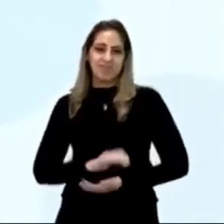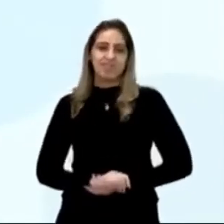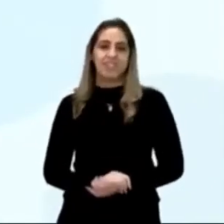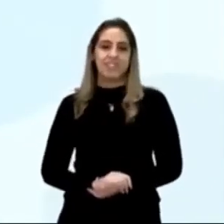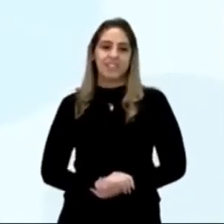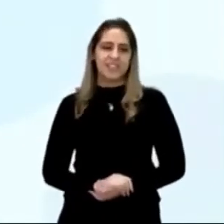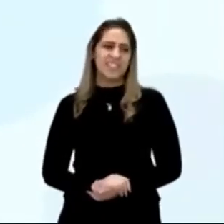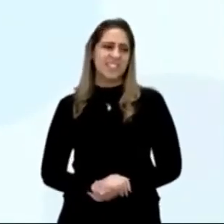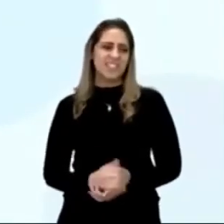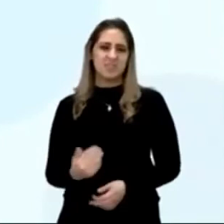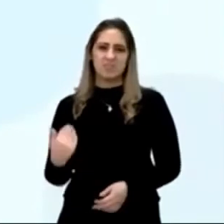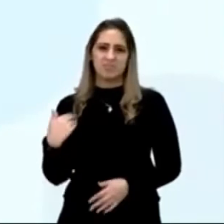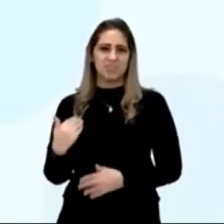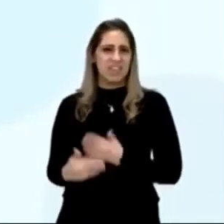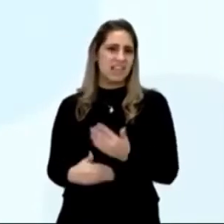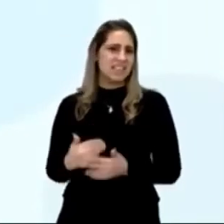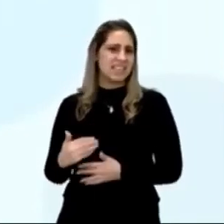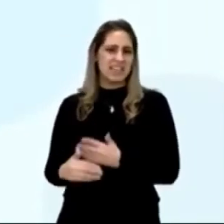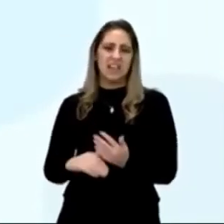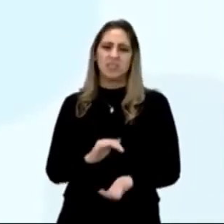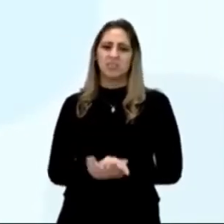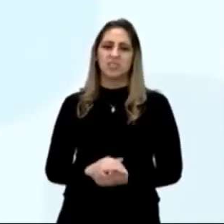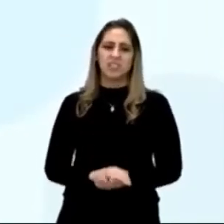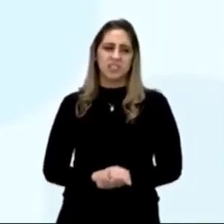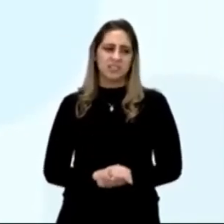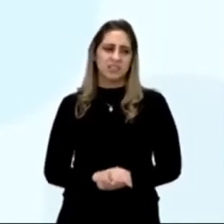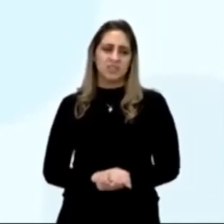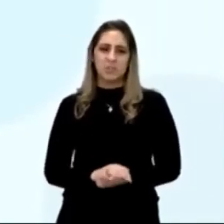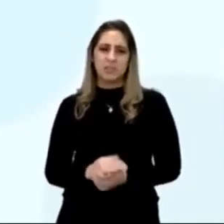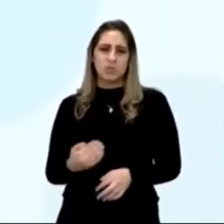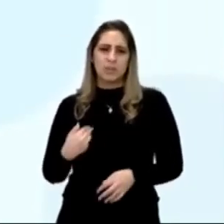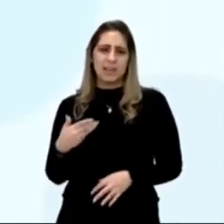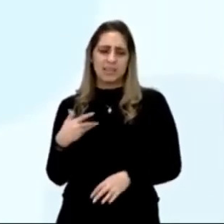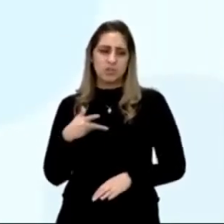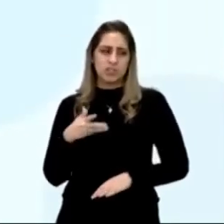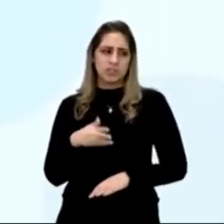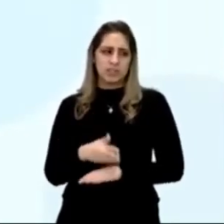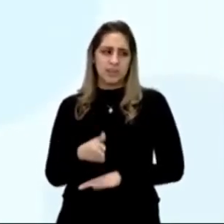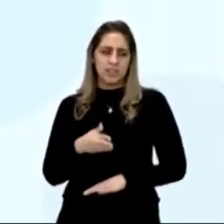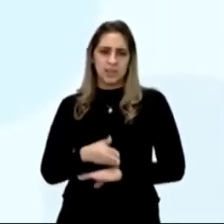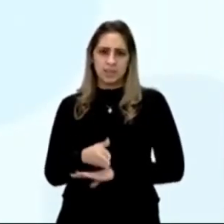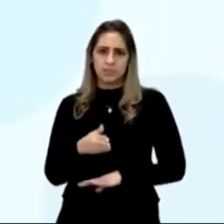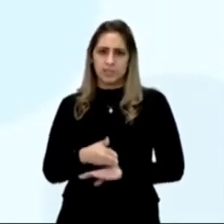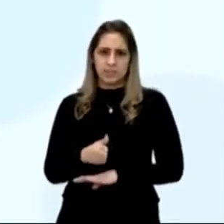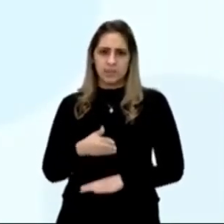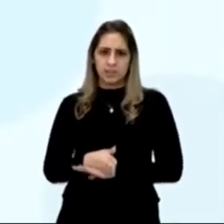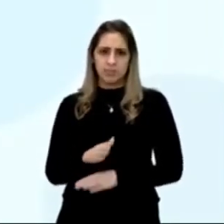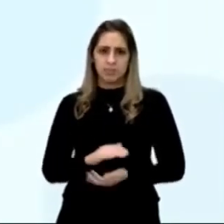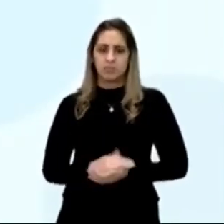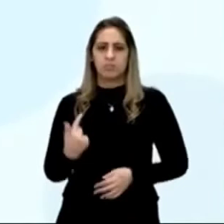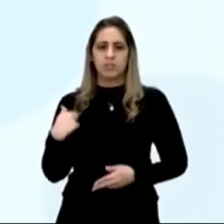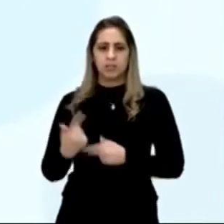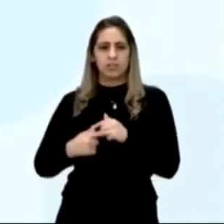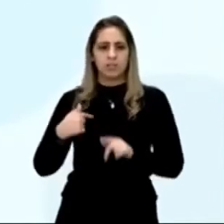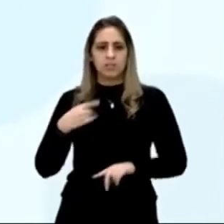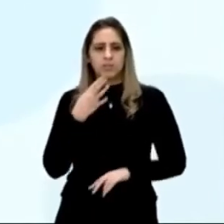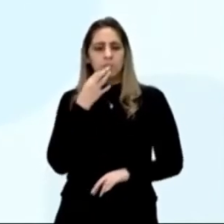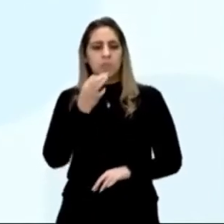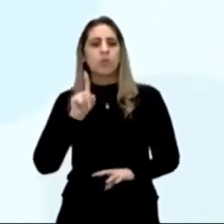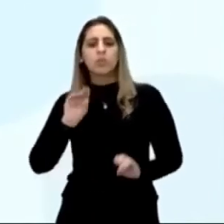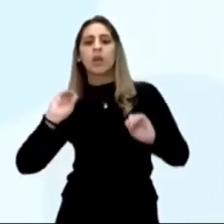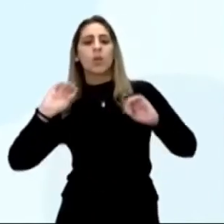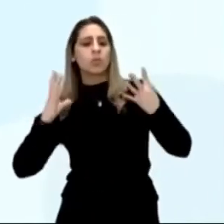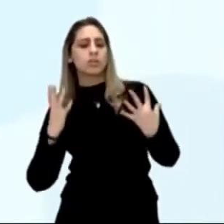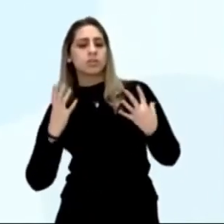acontecido. Drama autobiográfico, porque o personagem, ele começa a misturar eventos da vida dele com o que está acontecendo.